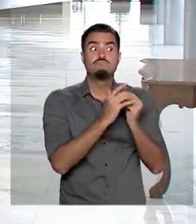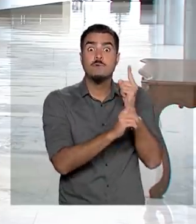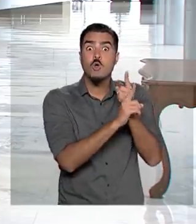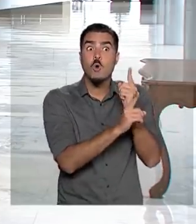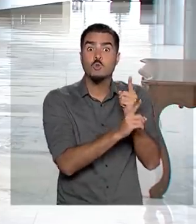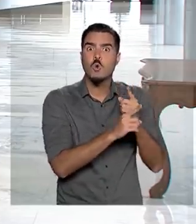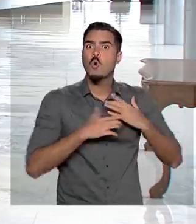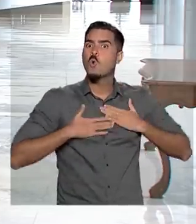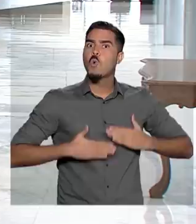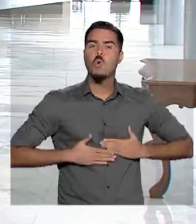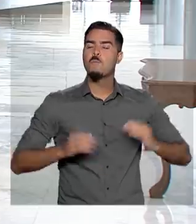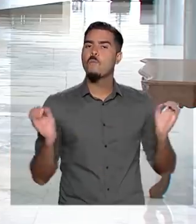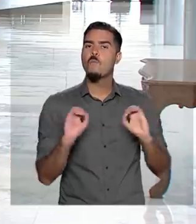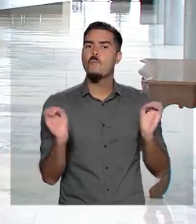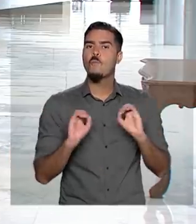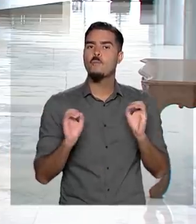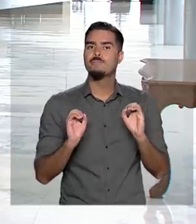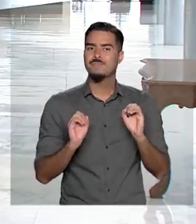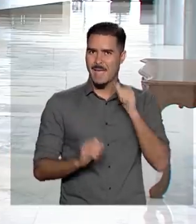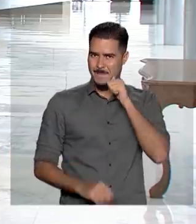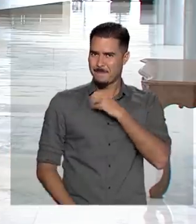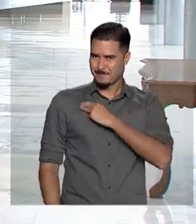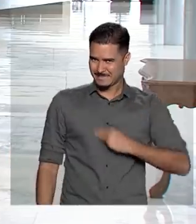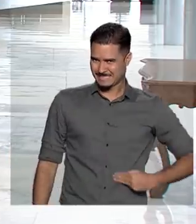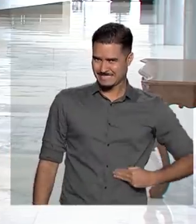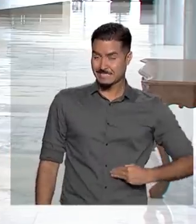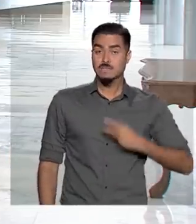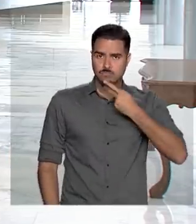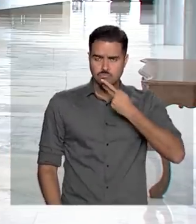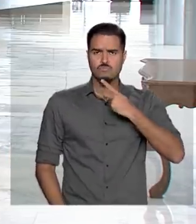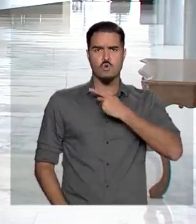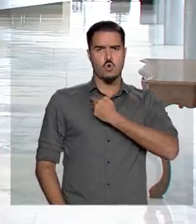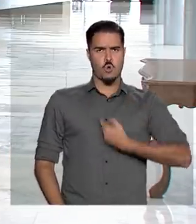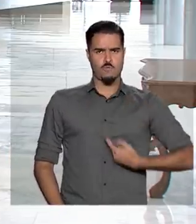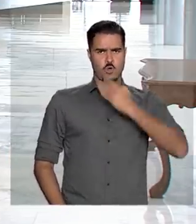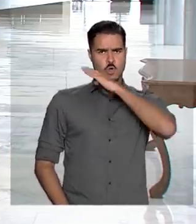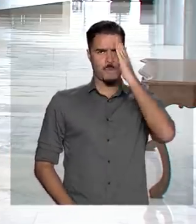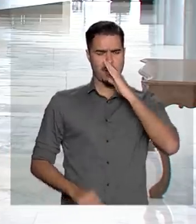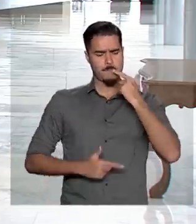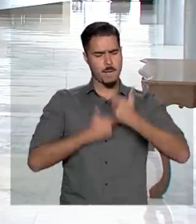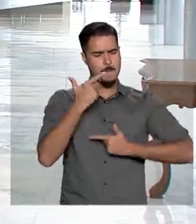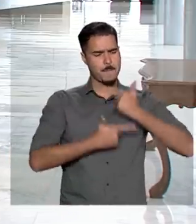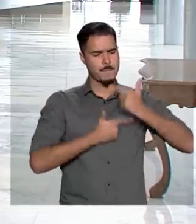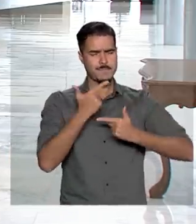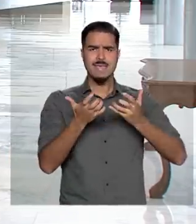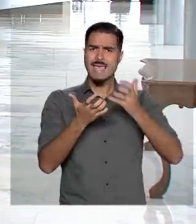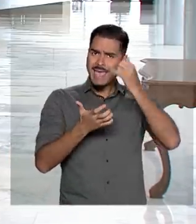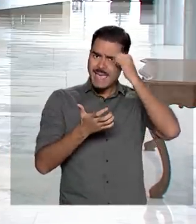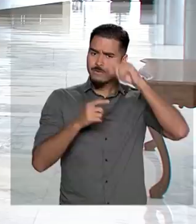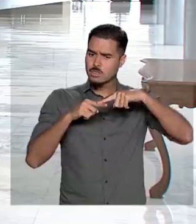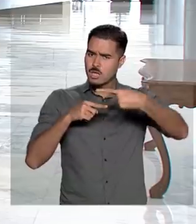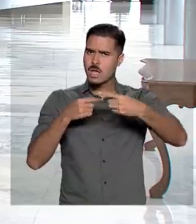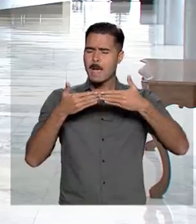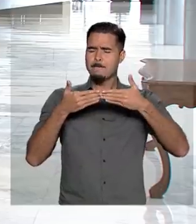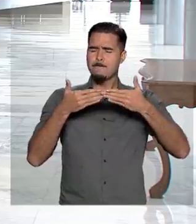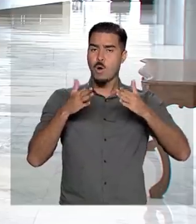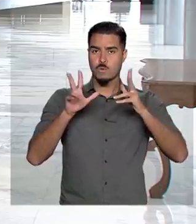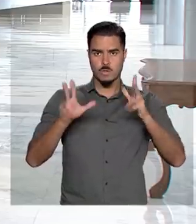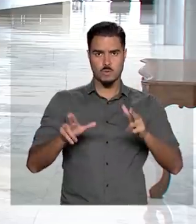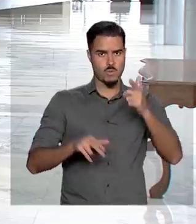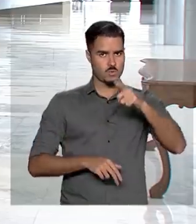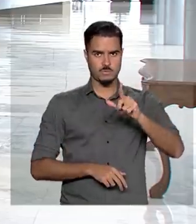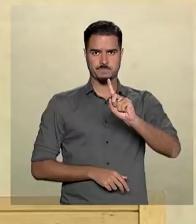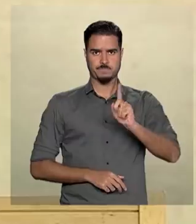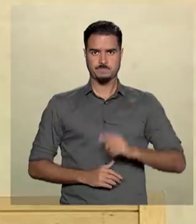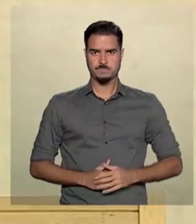desaparecidas. Segundo a ministra, o governo brasileiro tem tomado medidas para evitar novos desastres como esse.